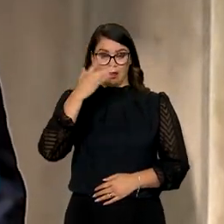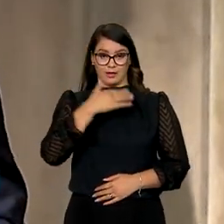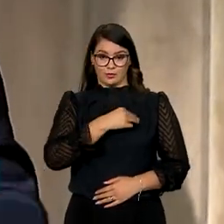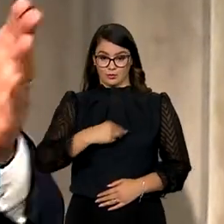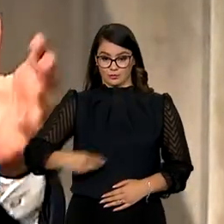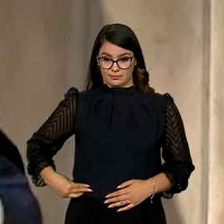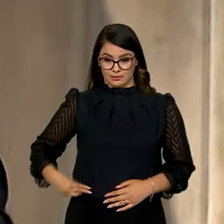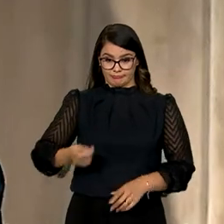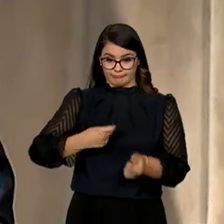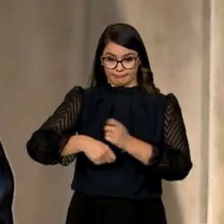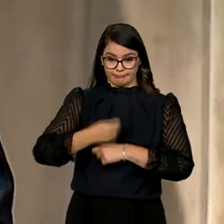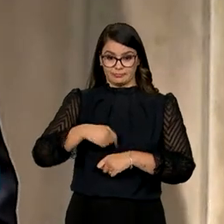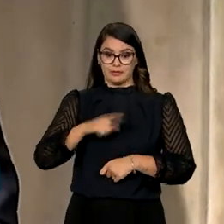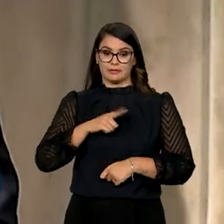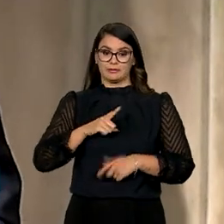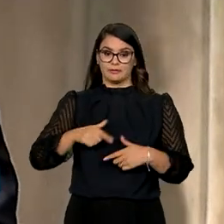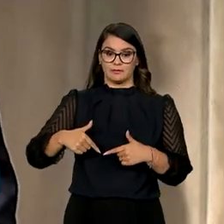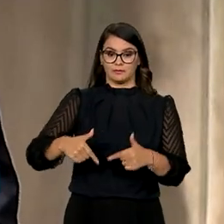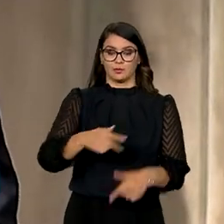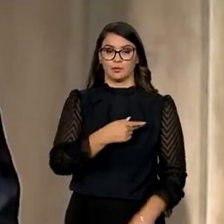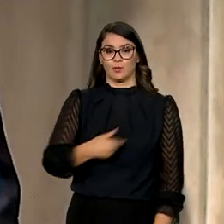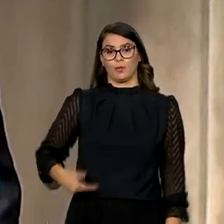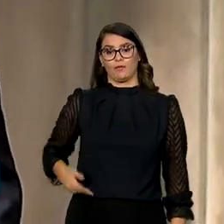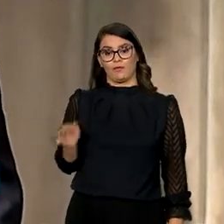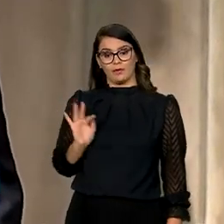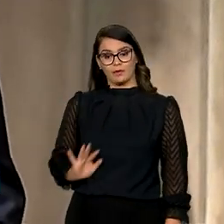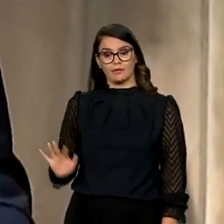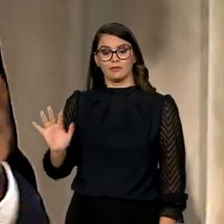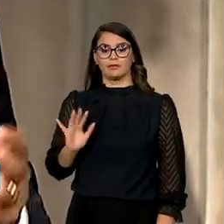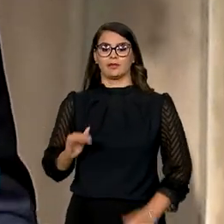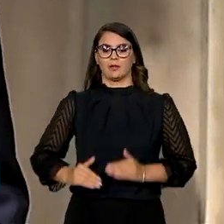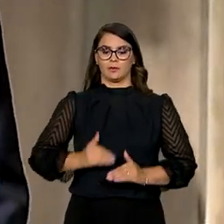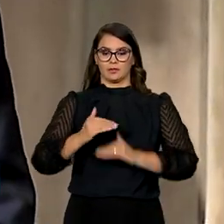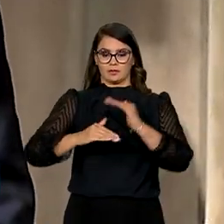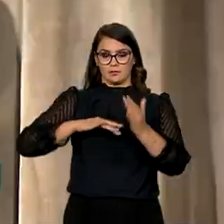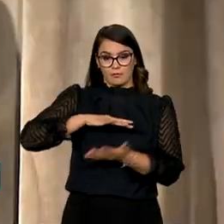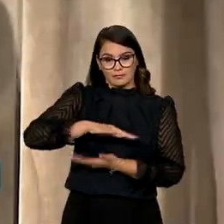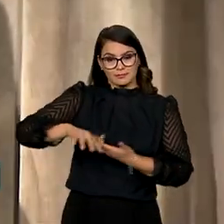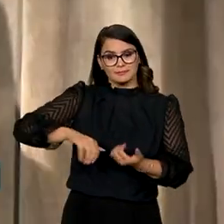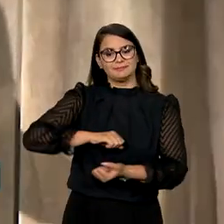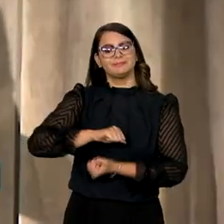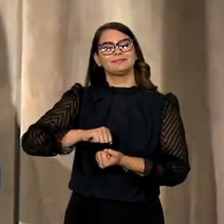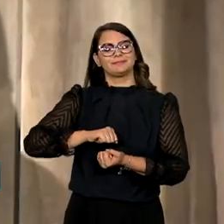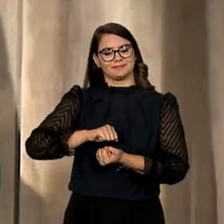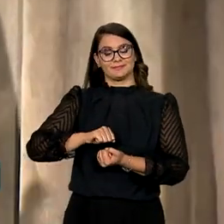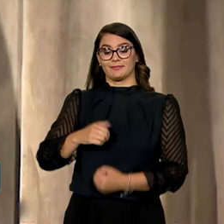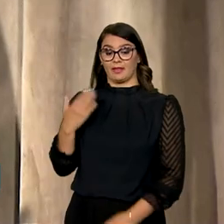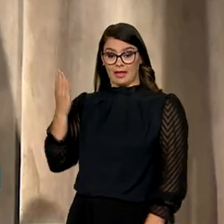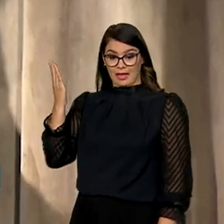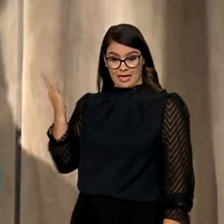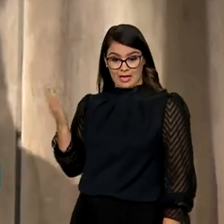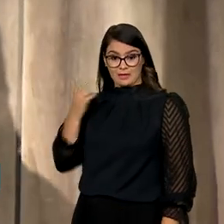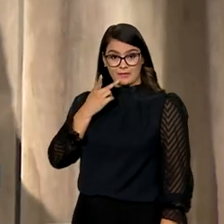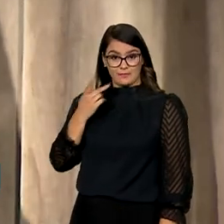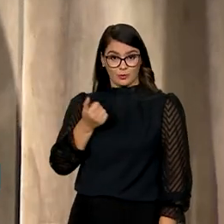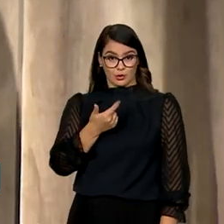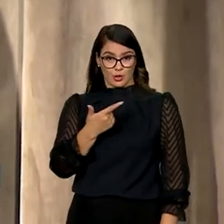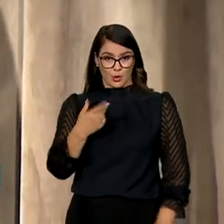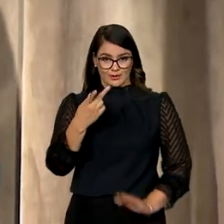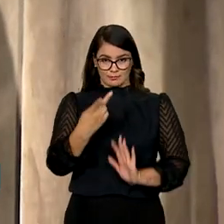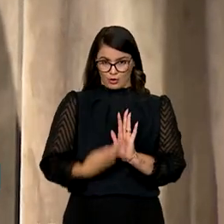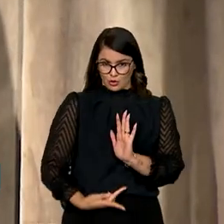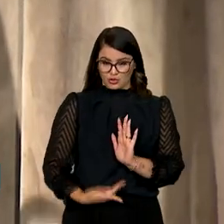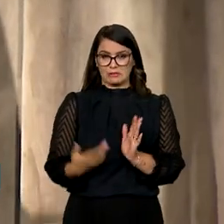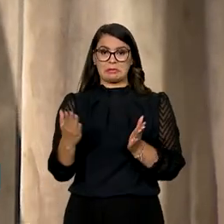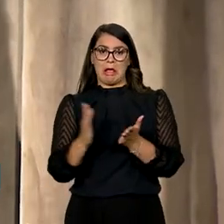trouxe as iniciativas do governo federal para o desenvolvimento sustentável. Segundo eles, são 12 projetos.